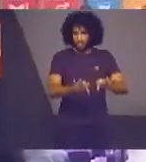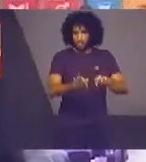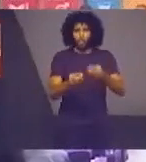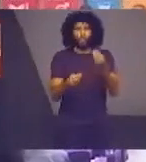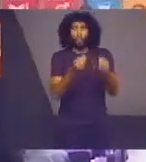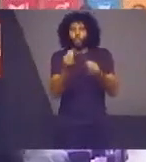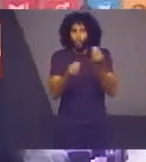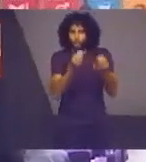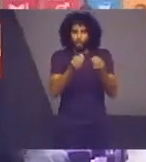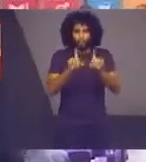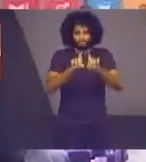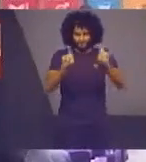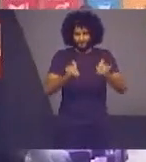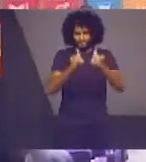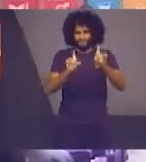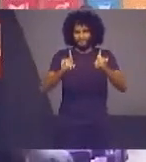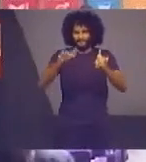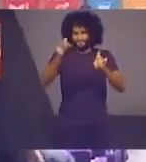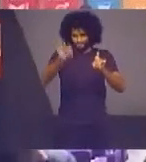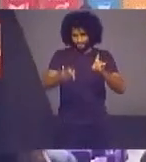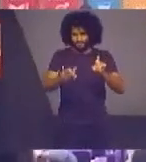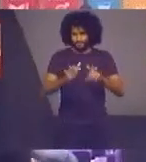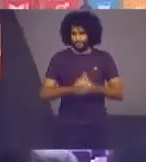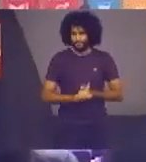posteriormente E